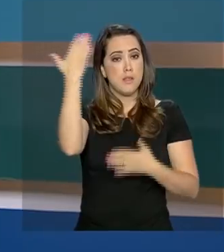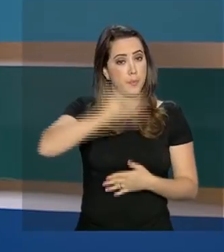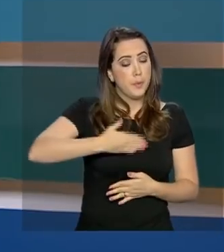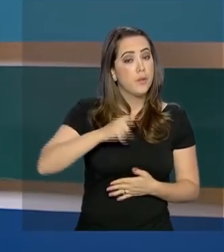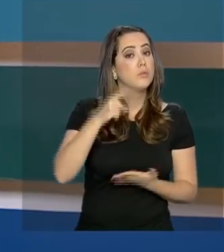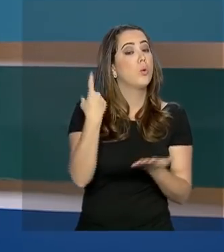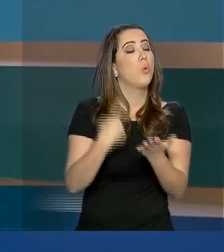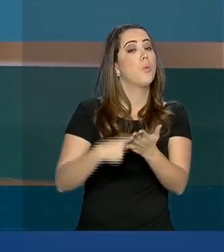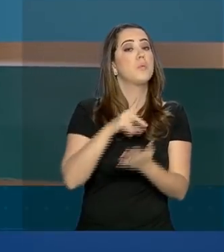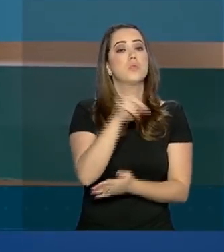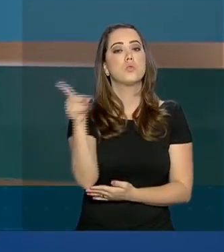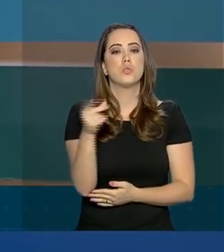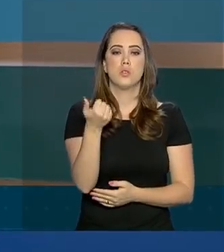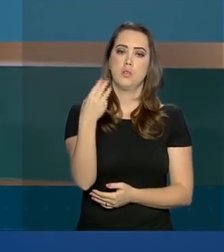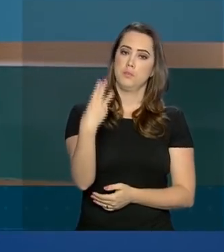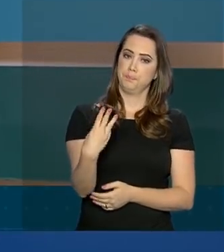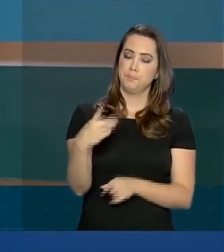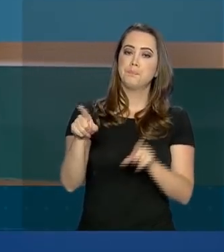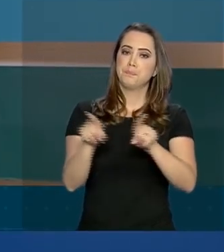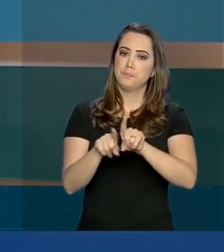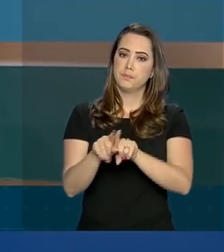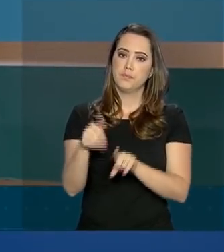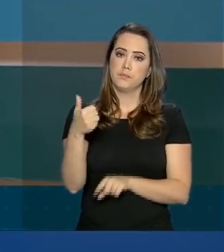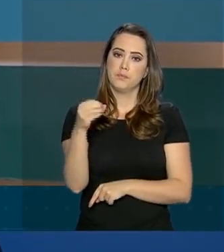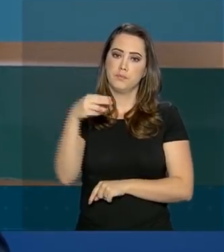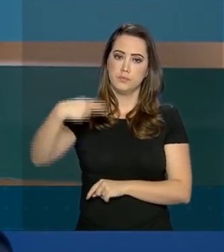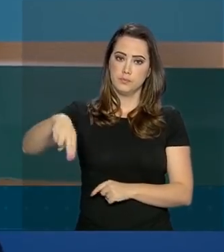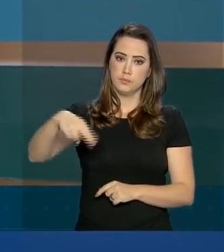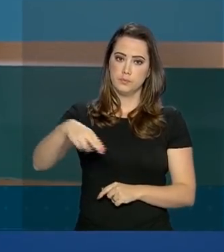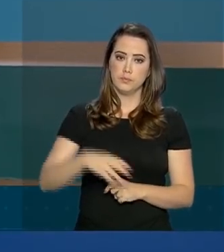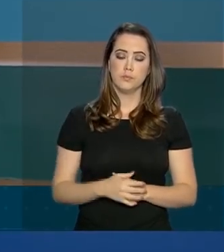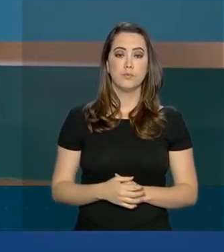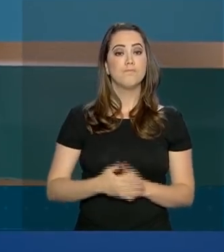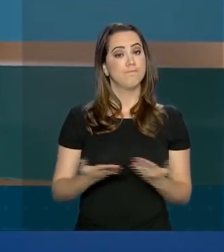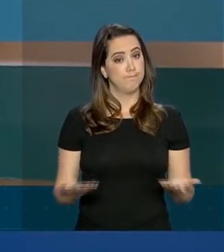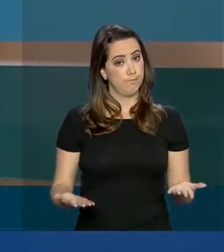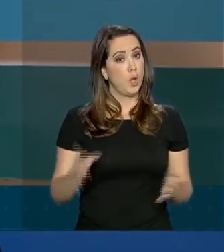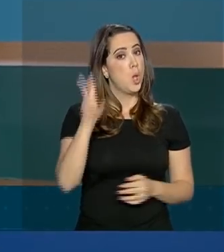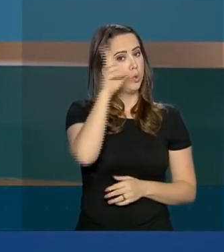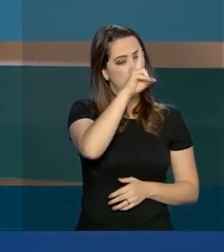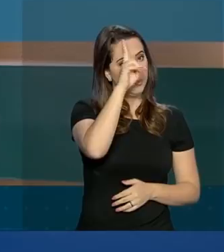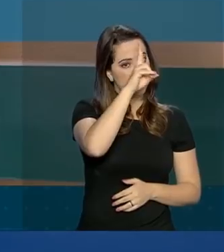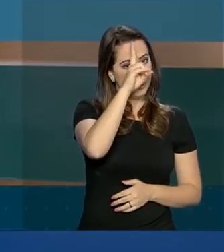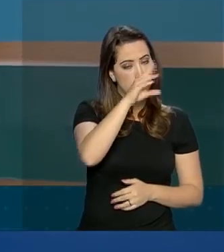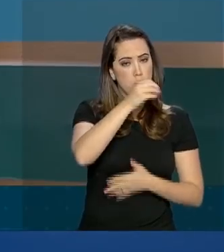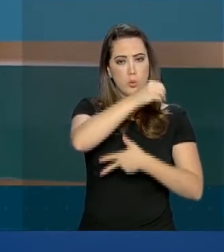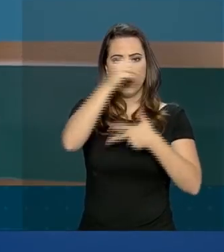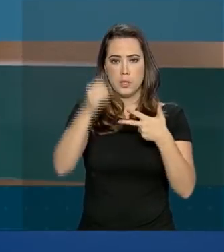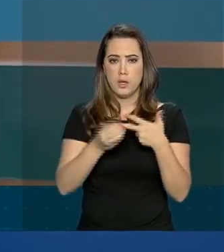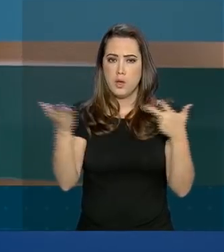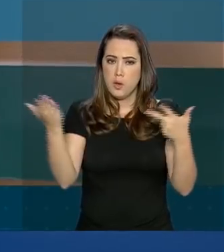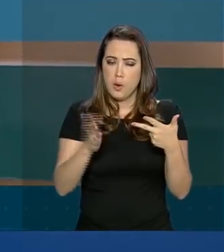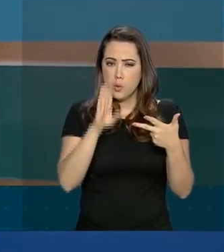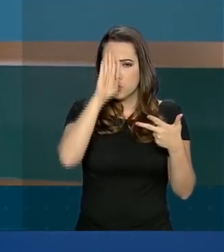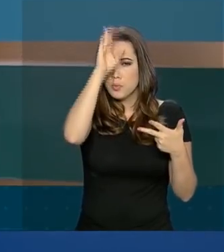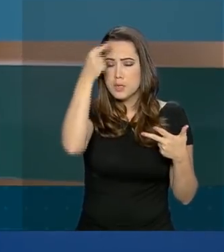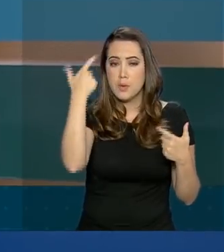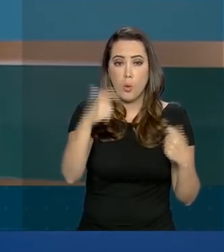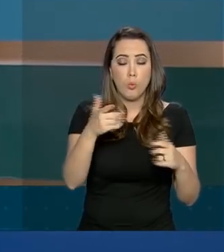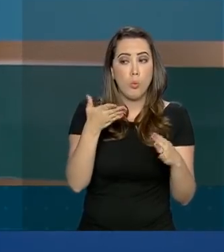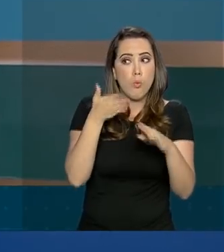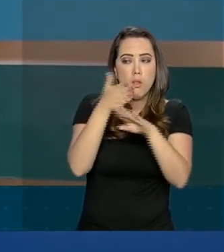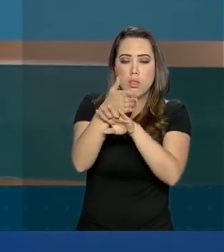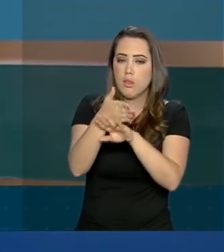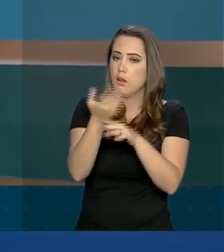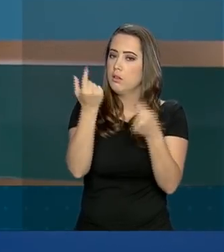e as provas estão marcadas para os dias 3 e 10 de novembro. Só lembrando que o Enem é hoje o principal meio de